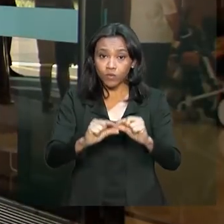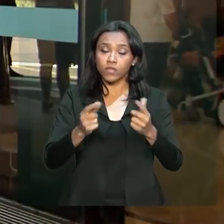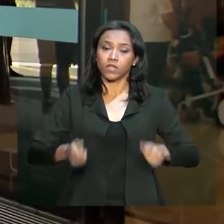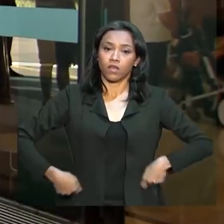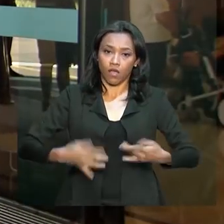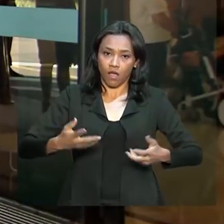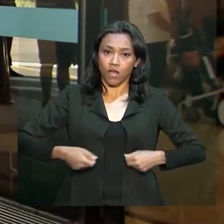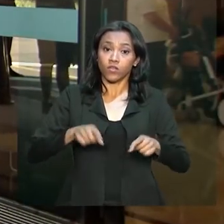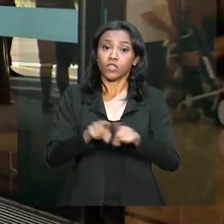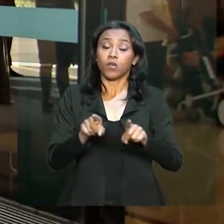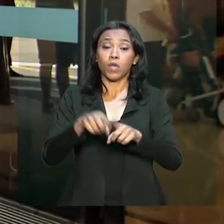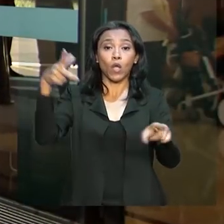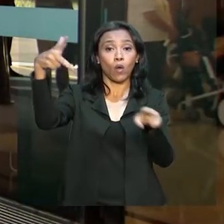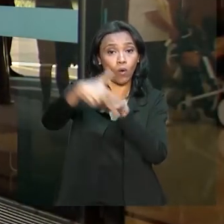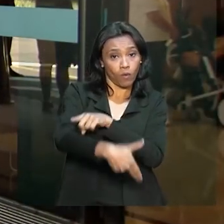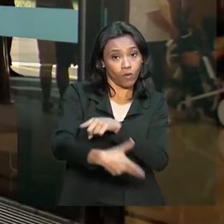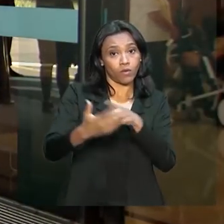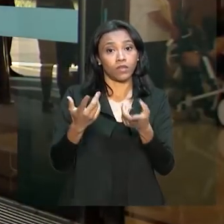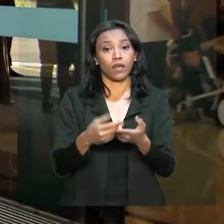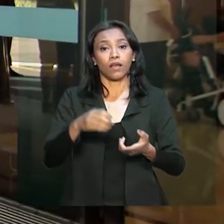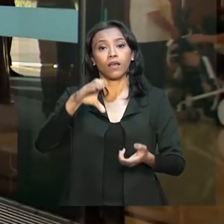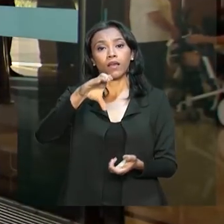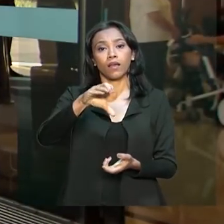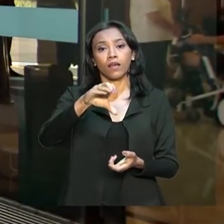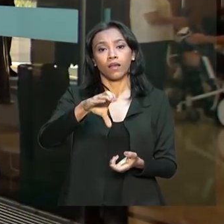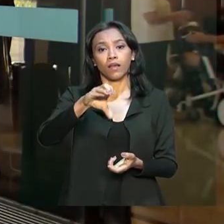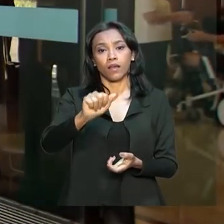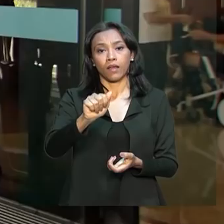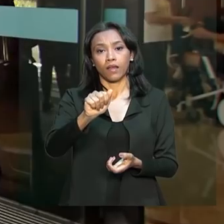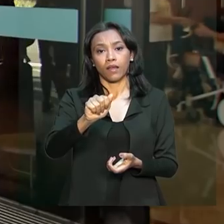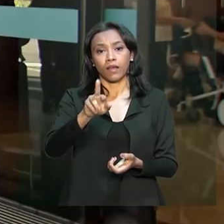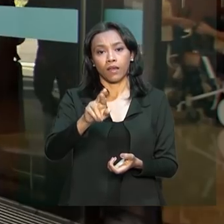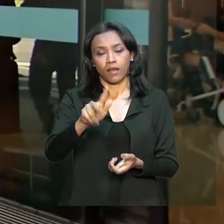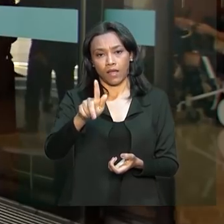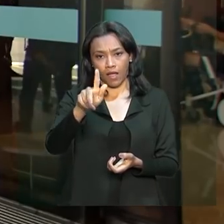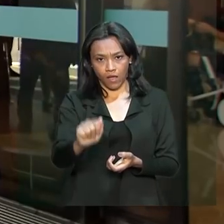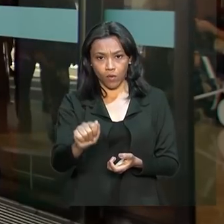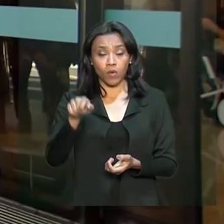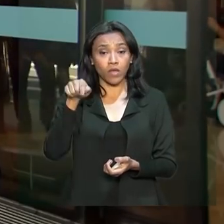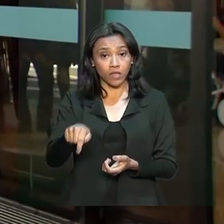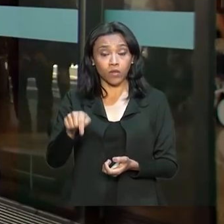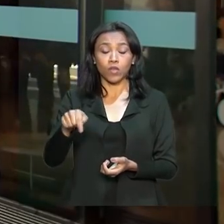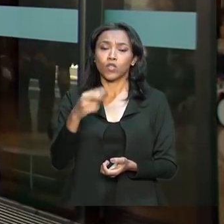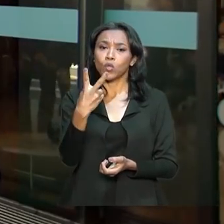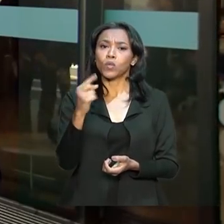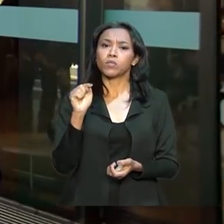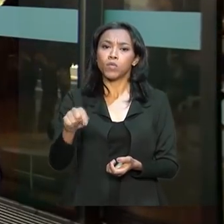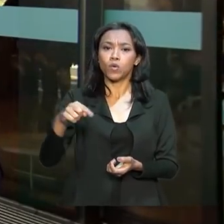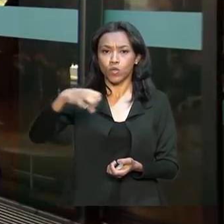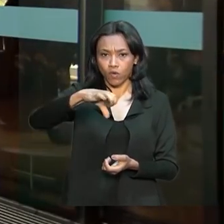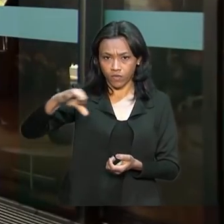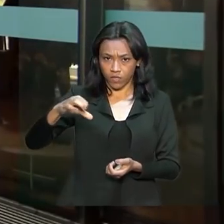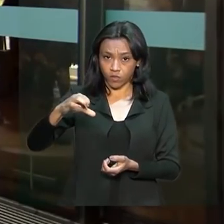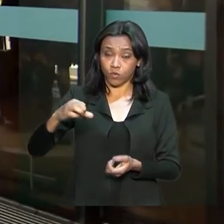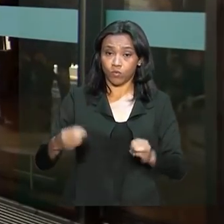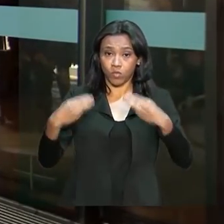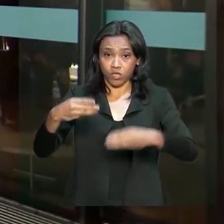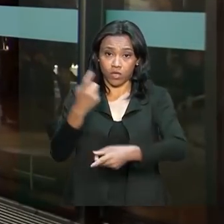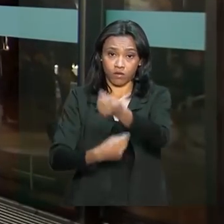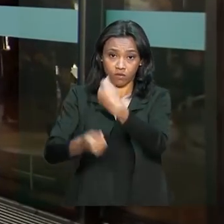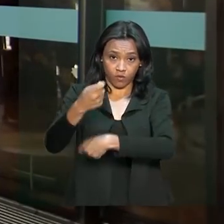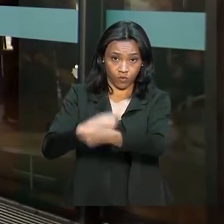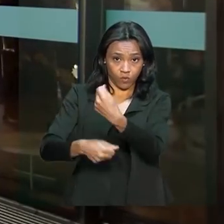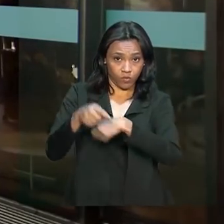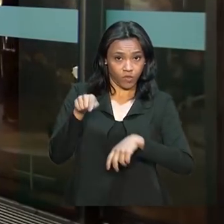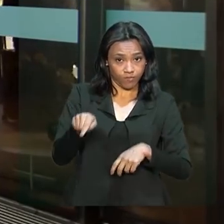cargos comissionados no governo. Somente no Ministério da Economia são 2.900 cargos que deixarão